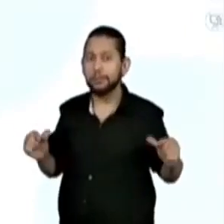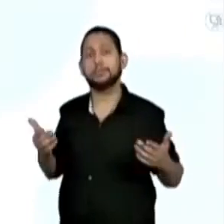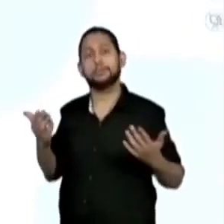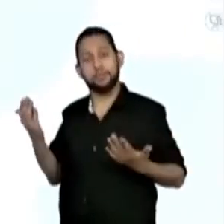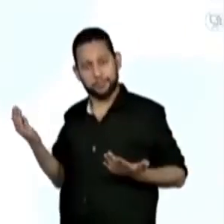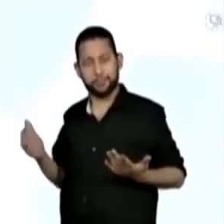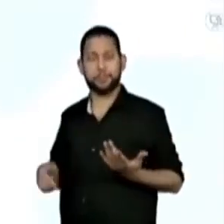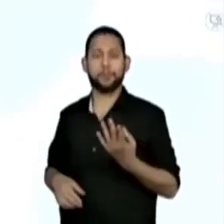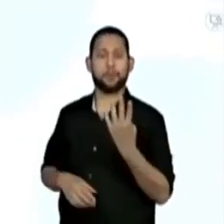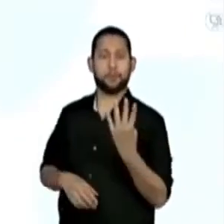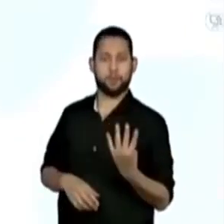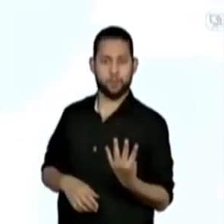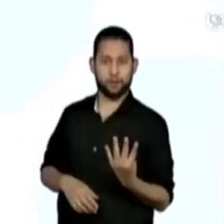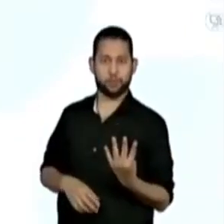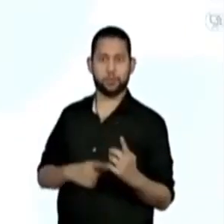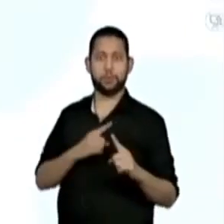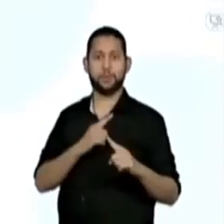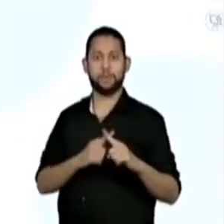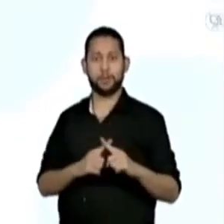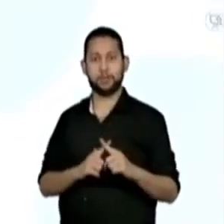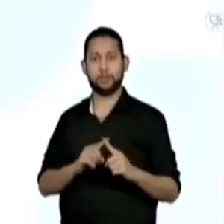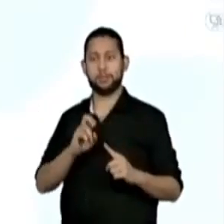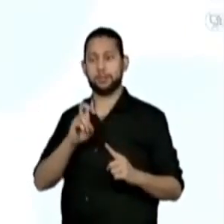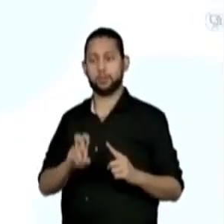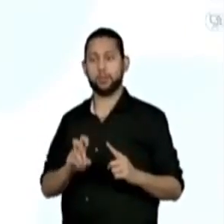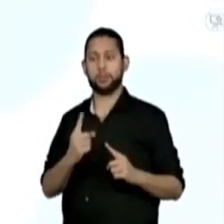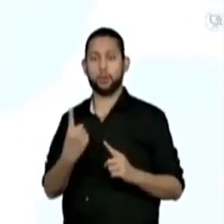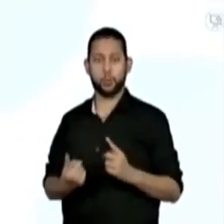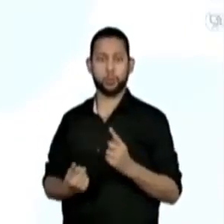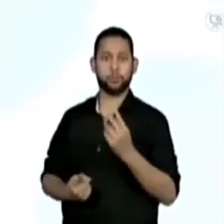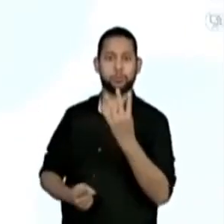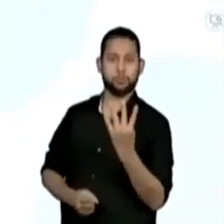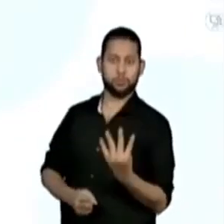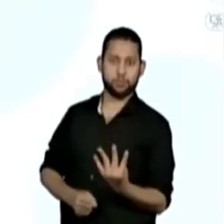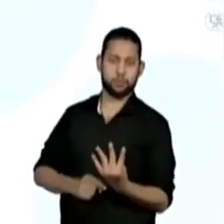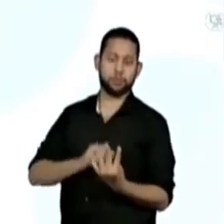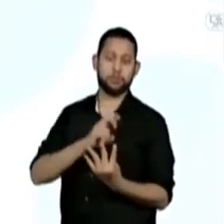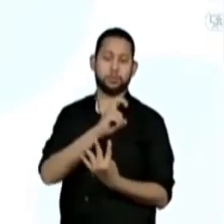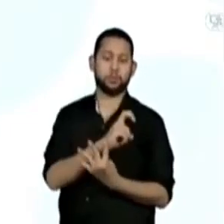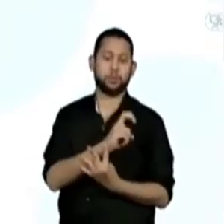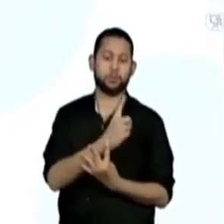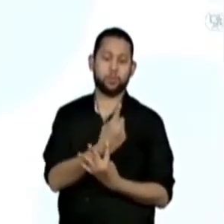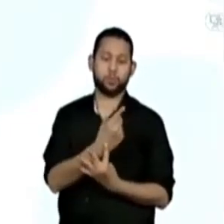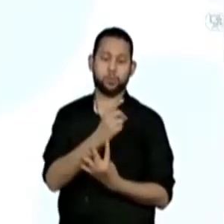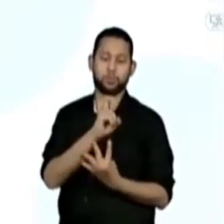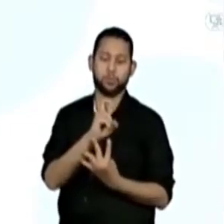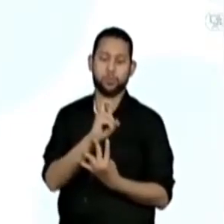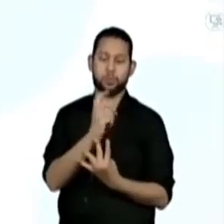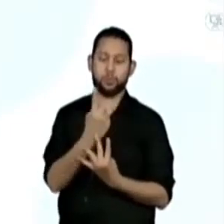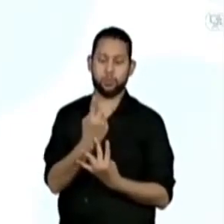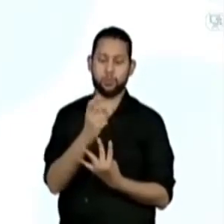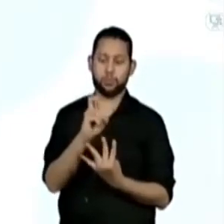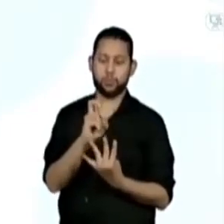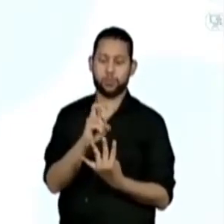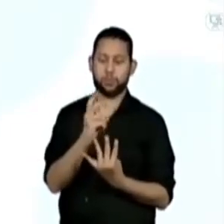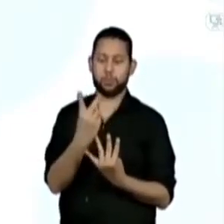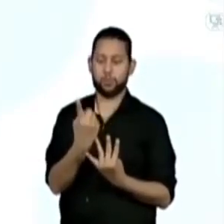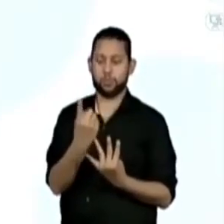Portanto, 4 vezes 51 é igual a